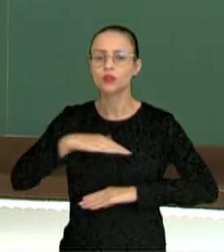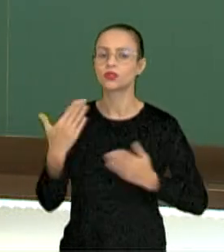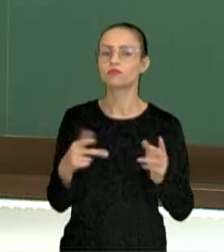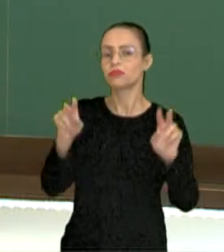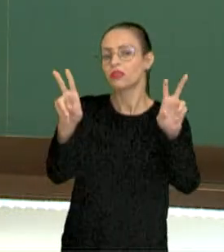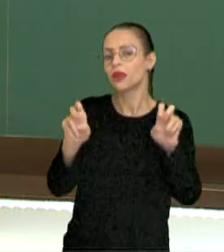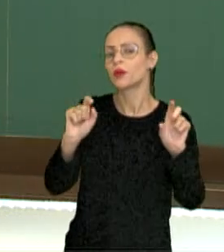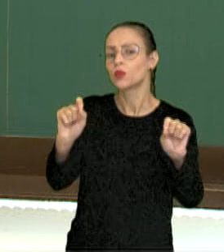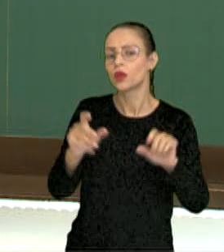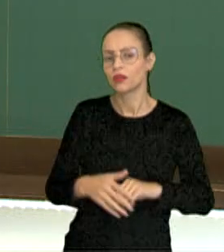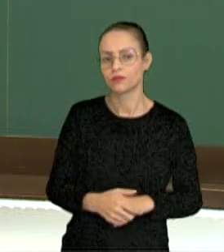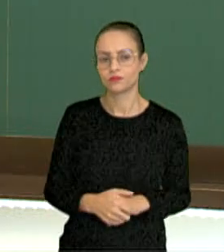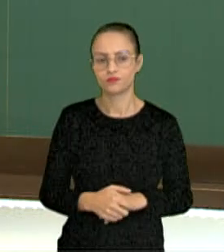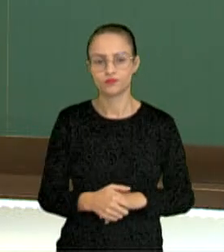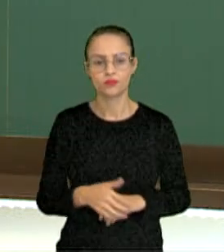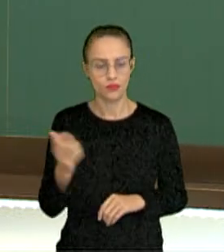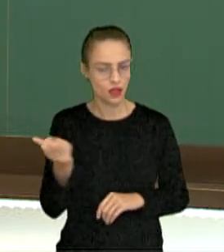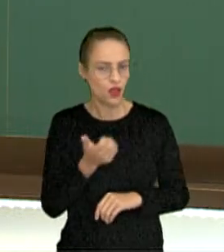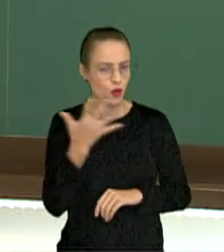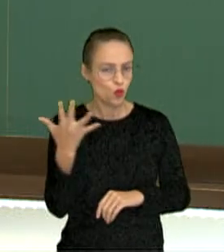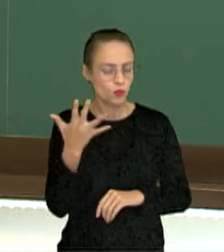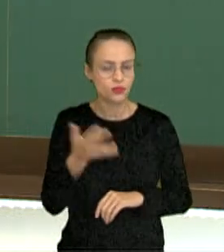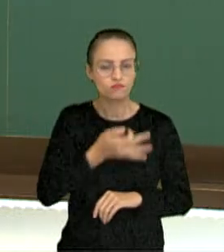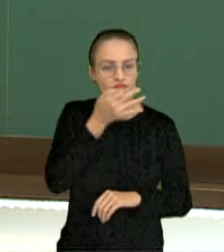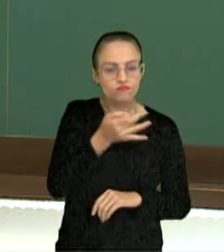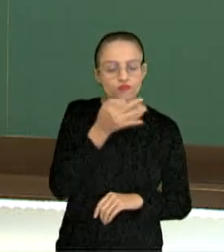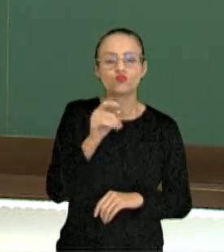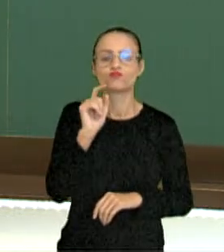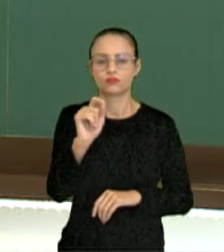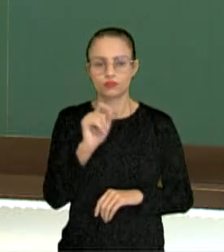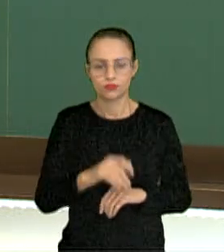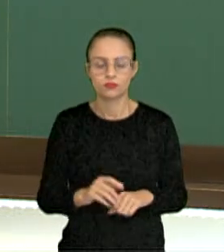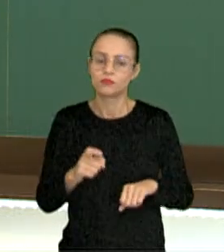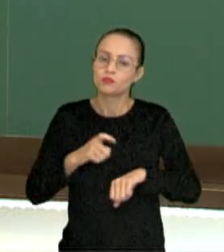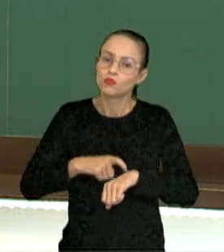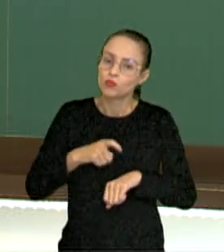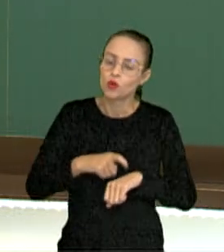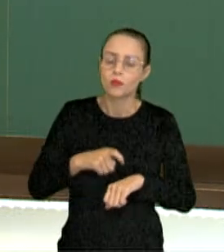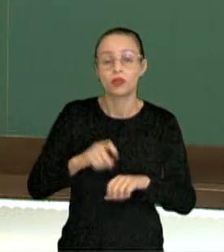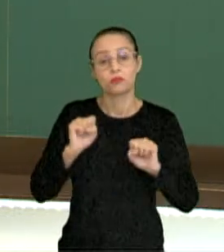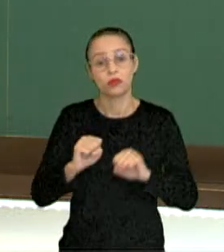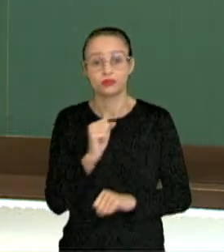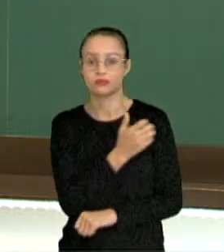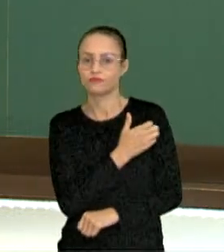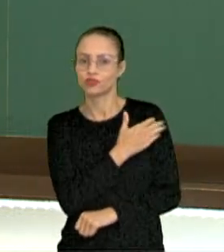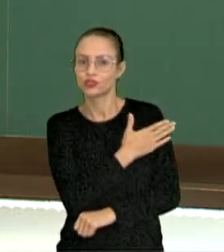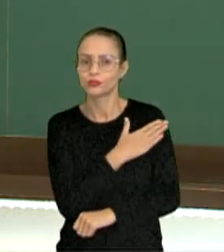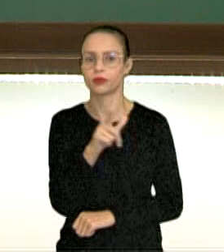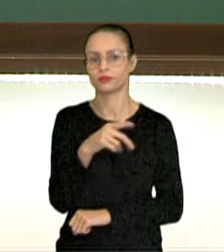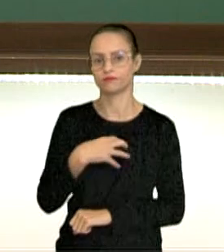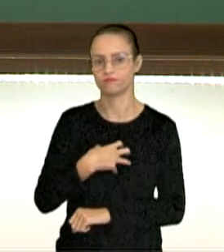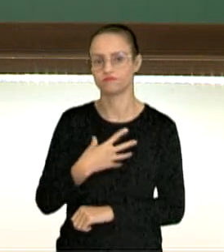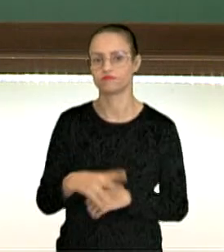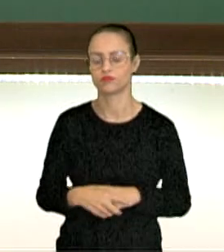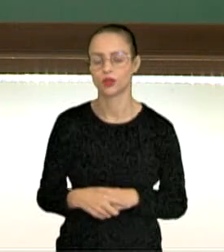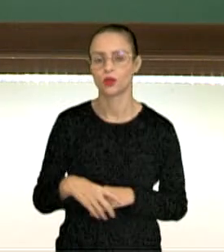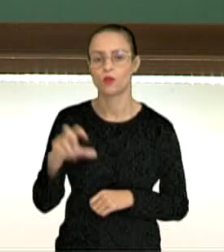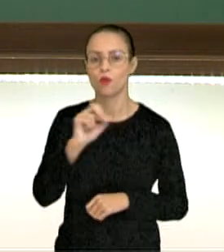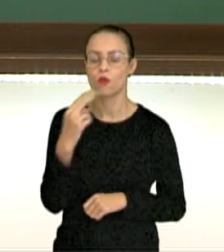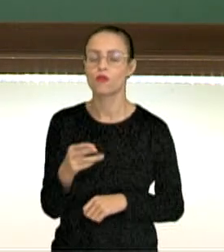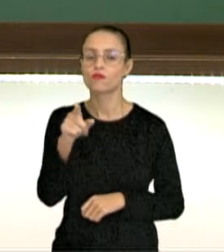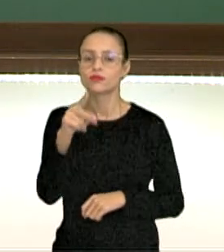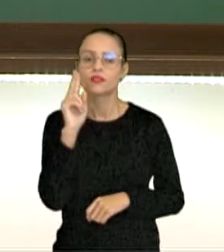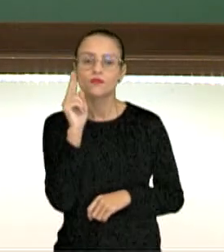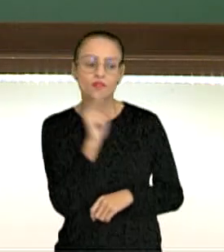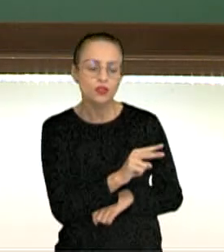tema era? Temos algumas ideias que podem ser um momento de discriminação, um momento em que você viu alguém